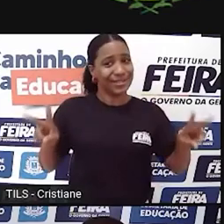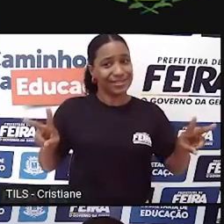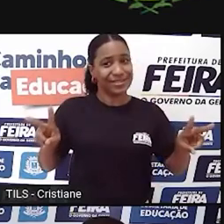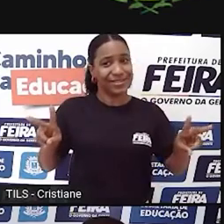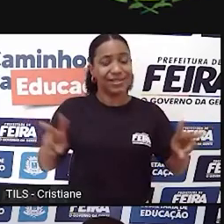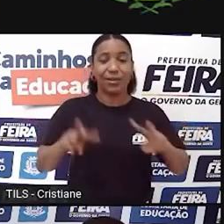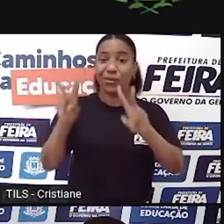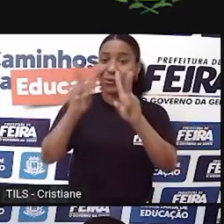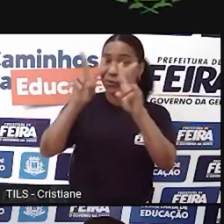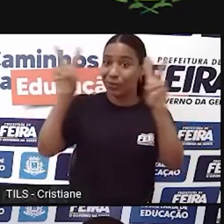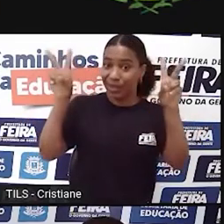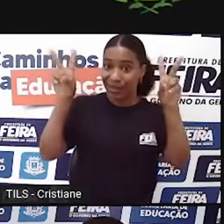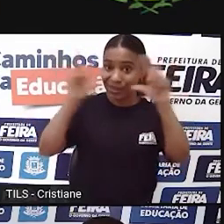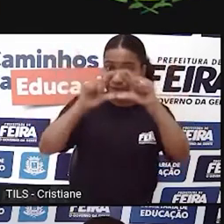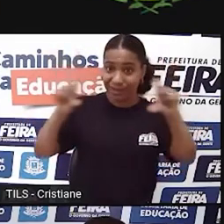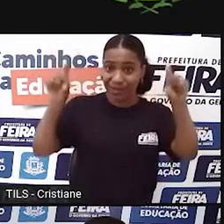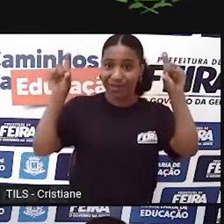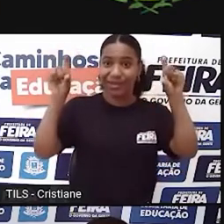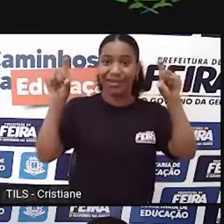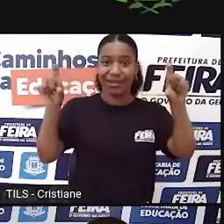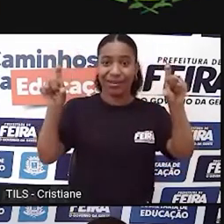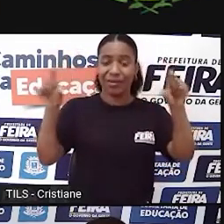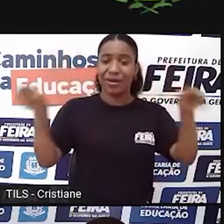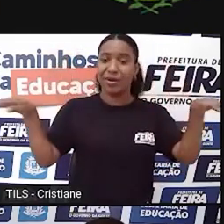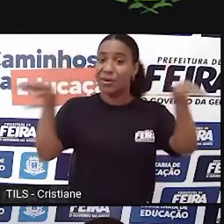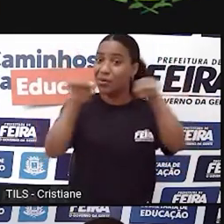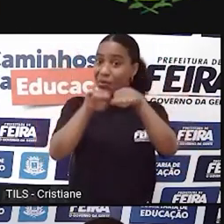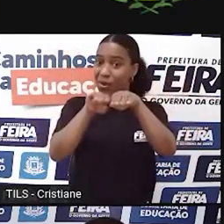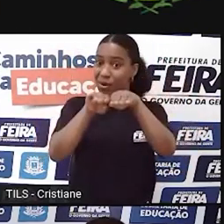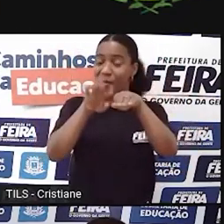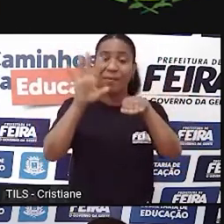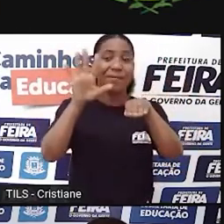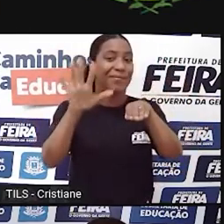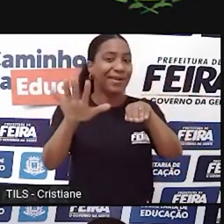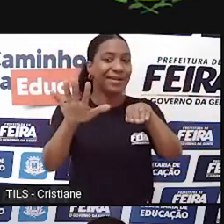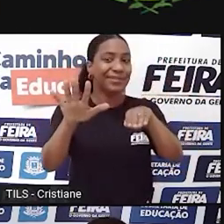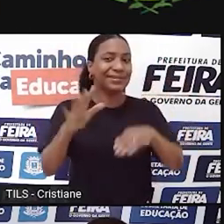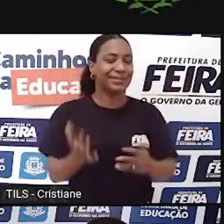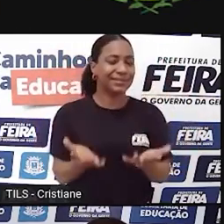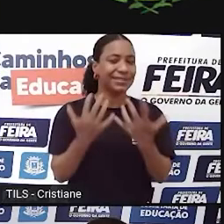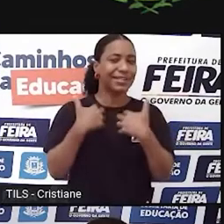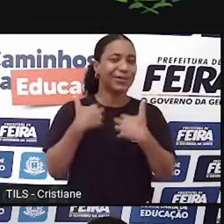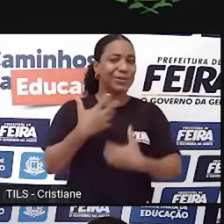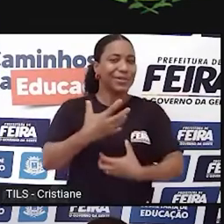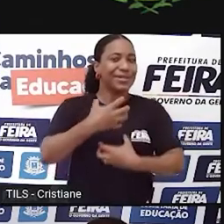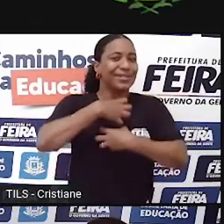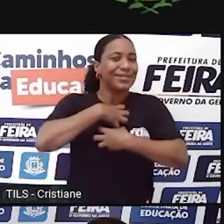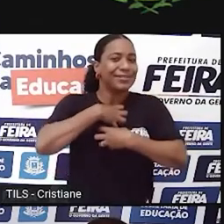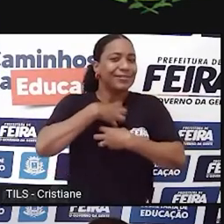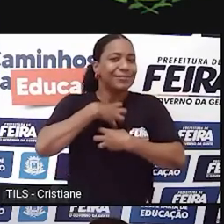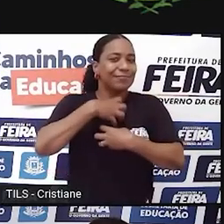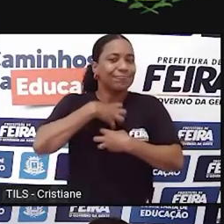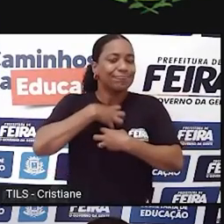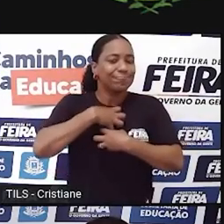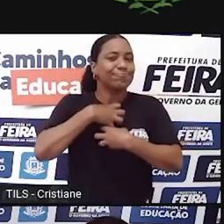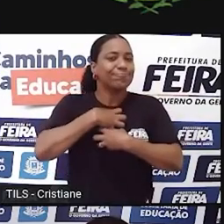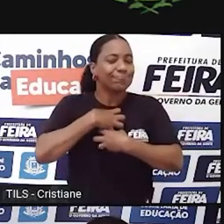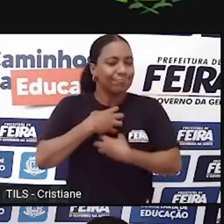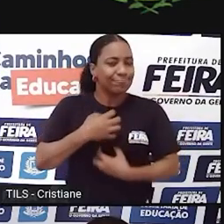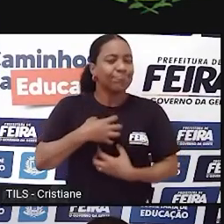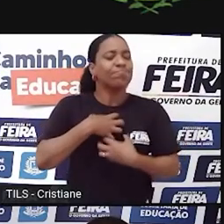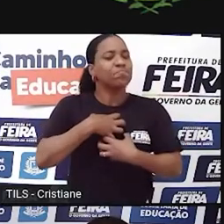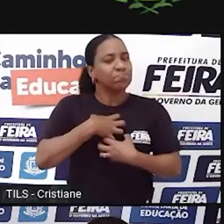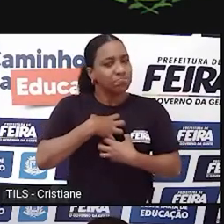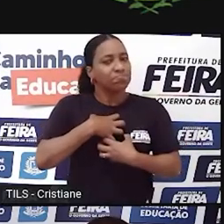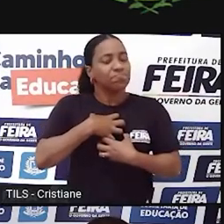mas a forma como o tema chega até nós é que vai dar aquele estalo, sabe? É que vai fazer com que as nossas outras